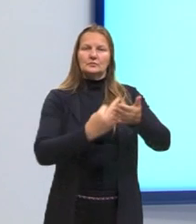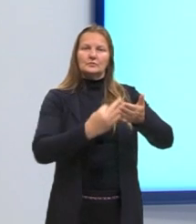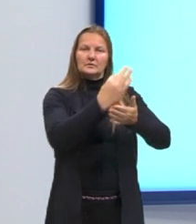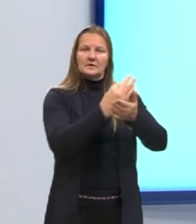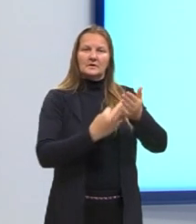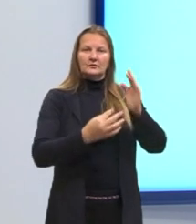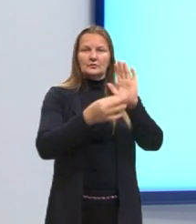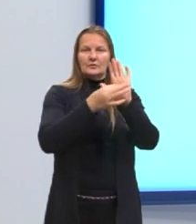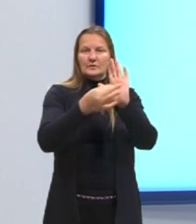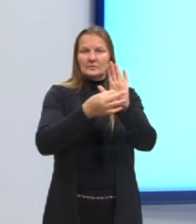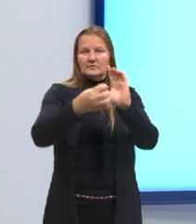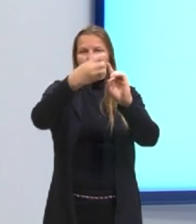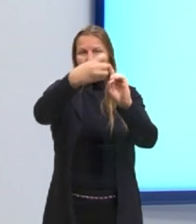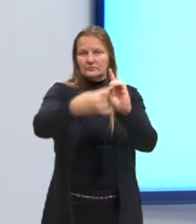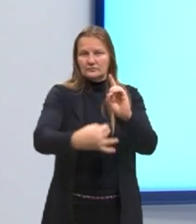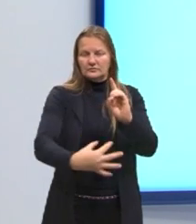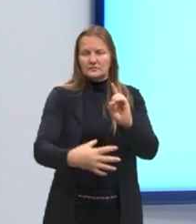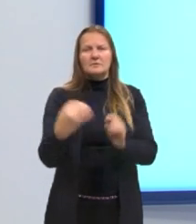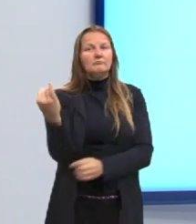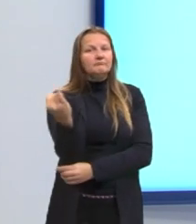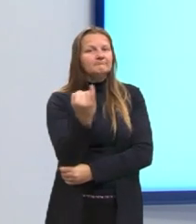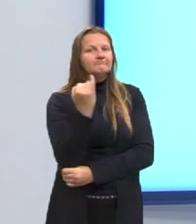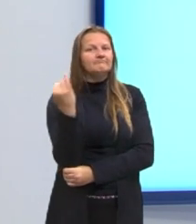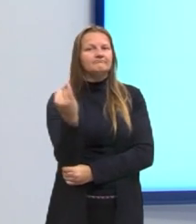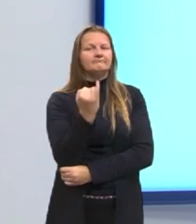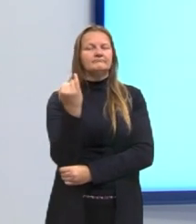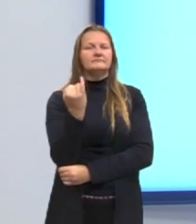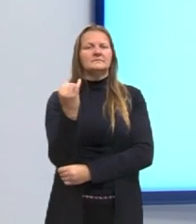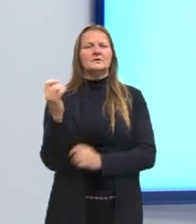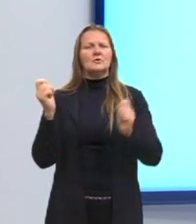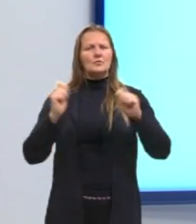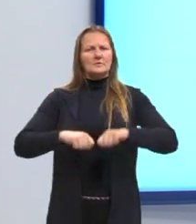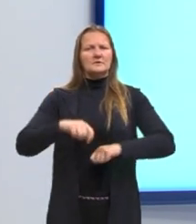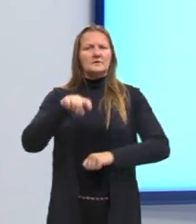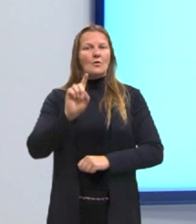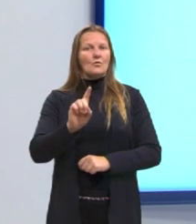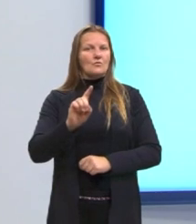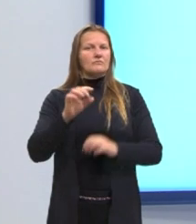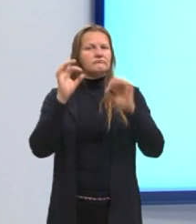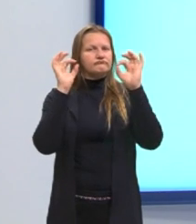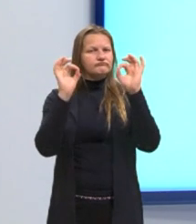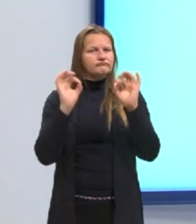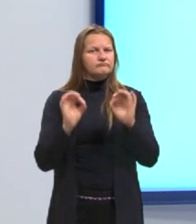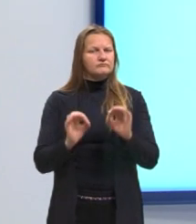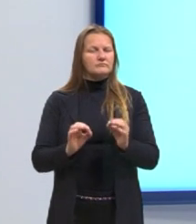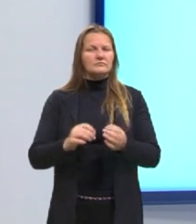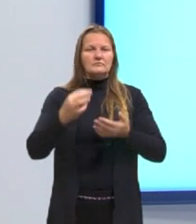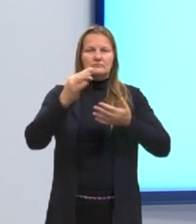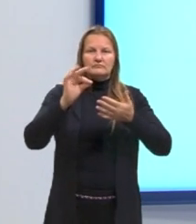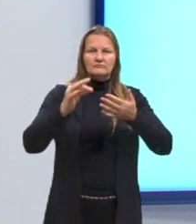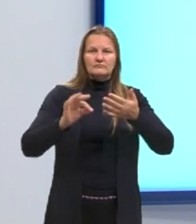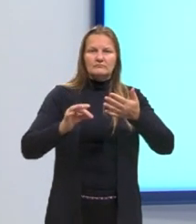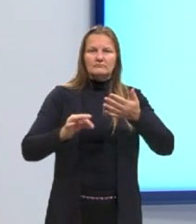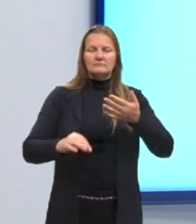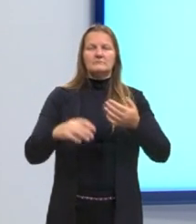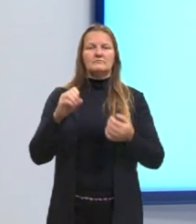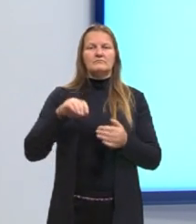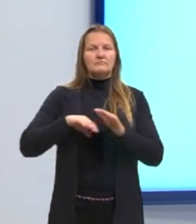argumentativo é um elemento fundamental para que a competência 1 seja atendida adequadamente.